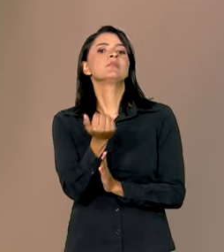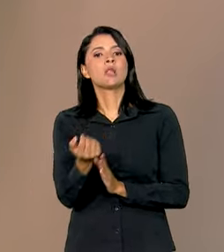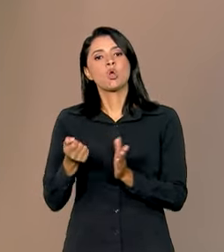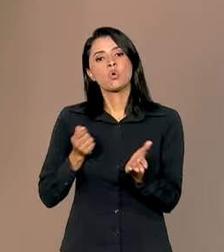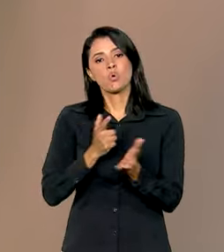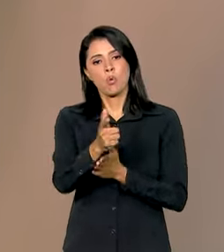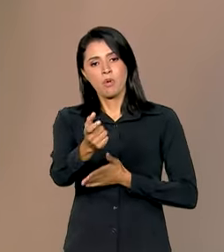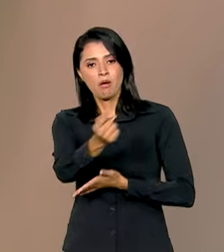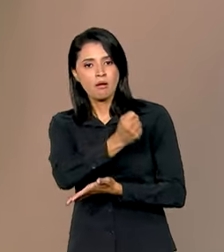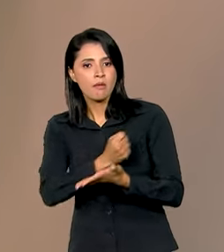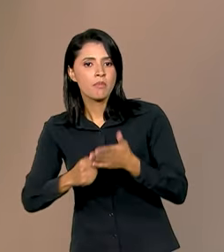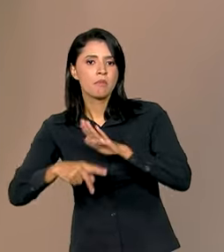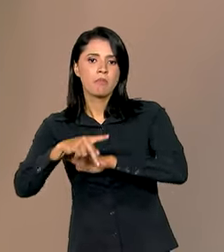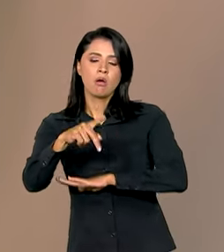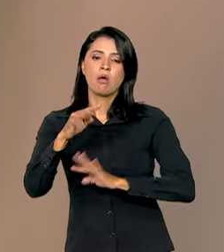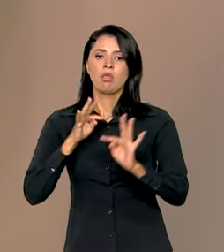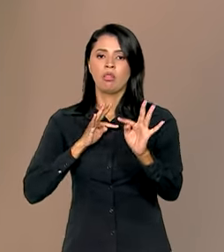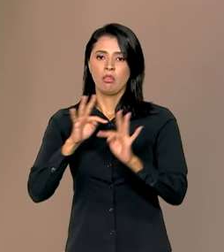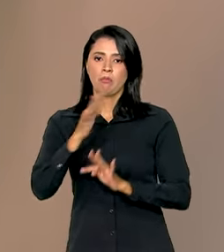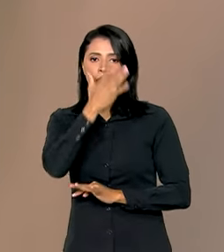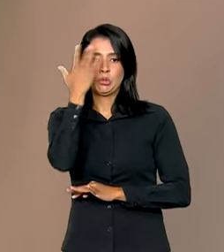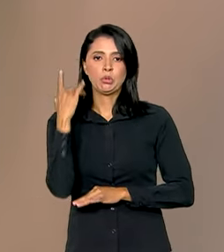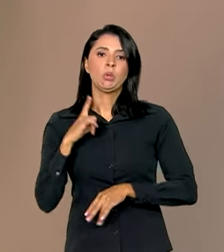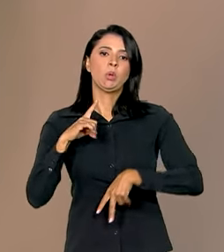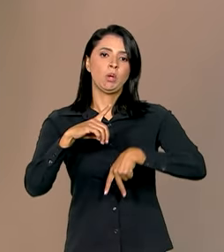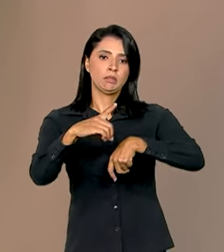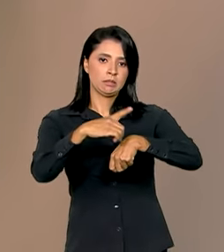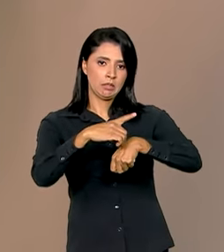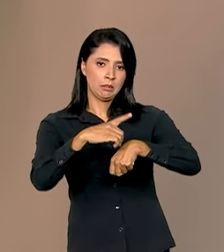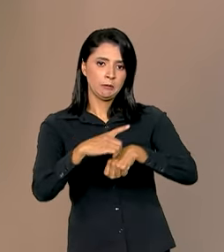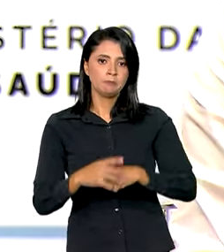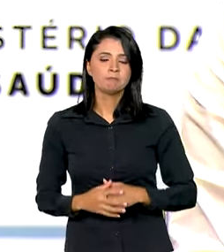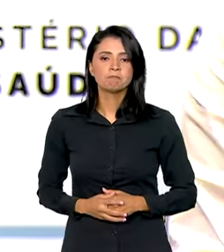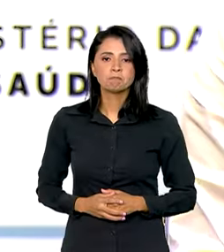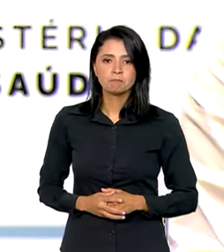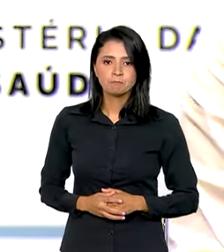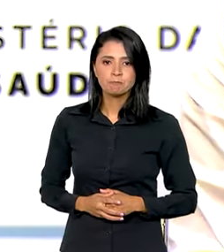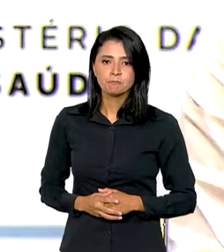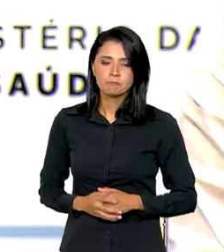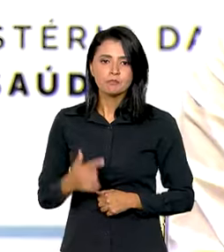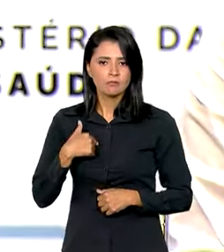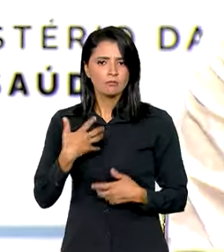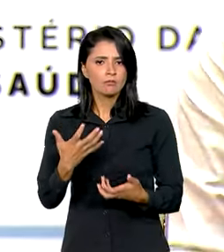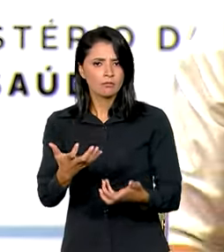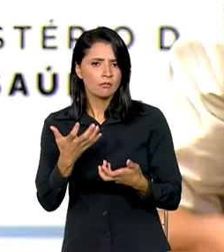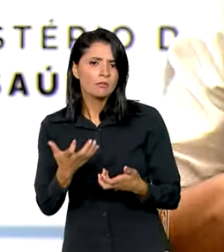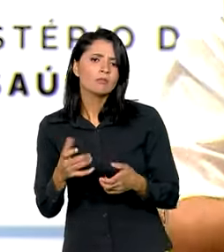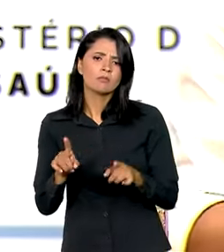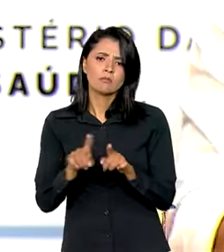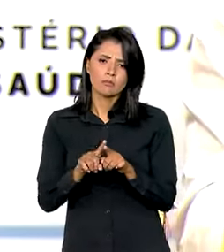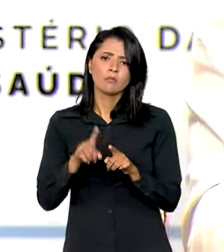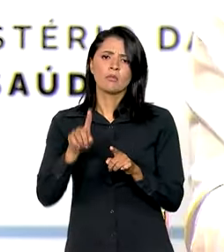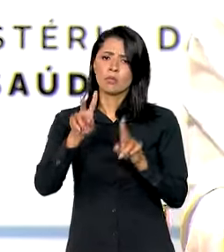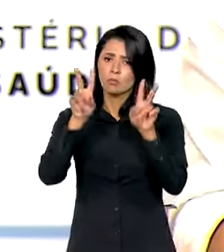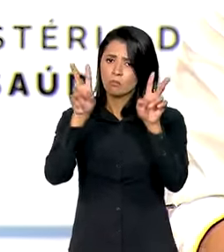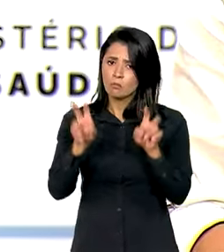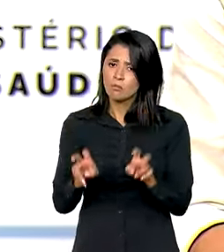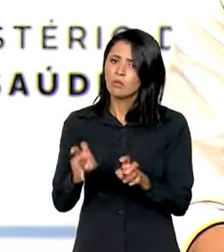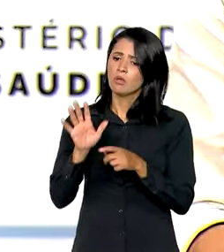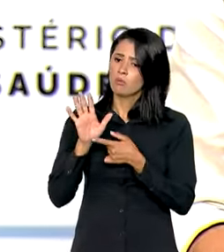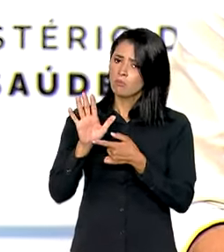compra de medicamentos para tratar pacientes com dengue. Eu queria colocar um tema muito